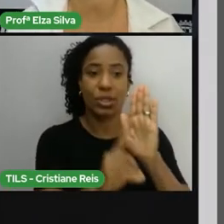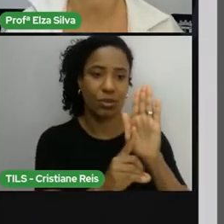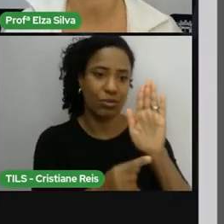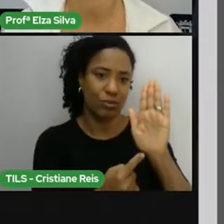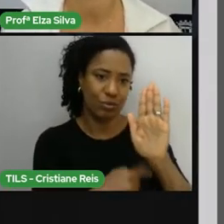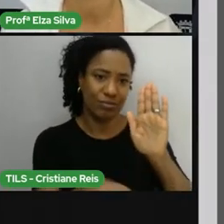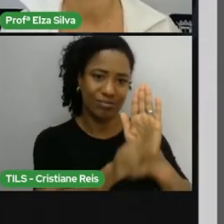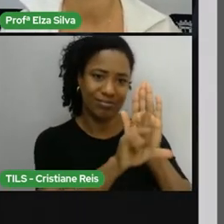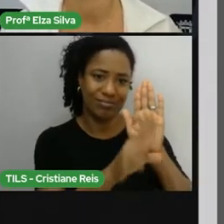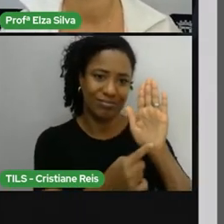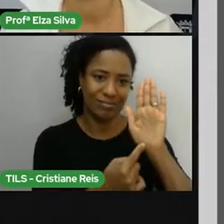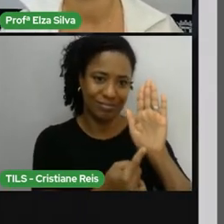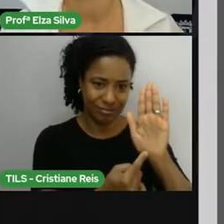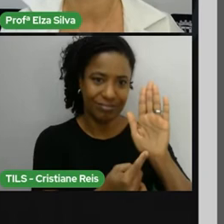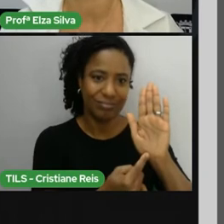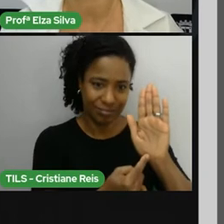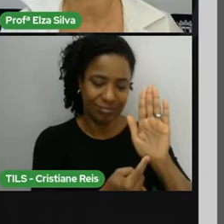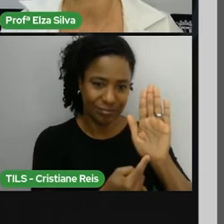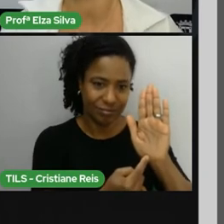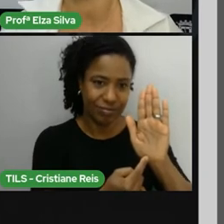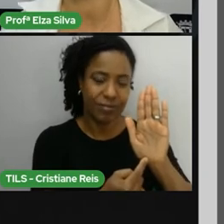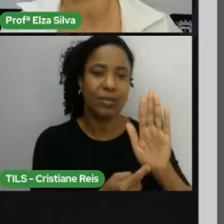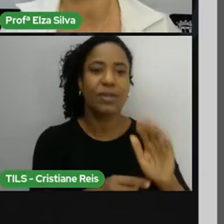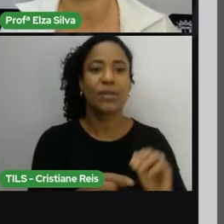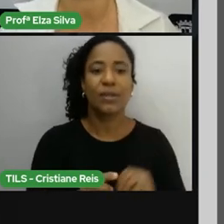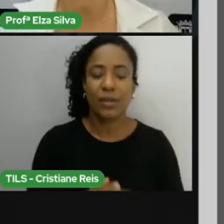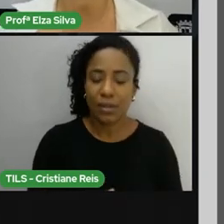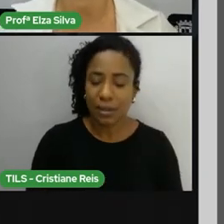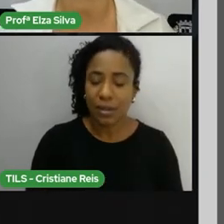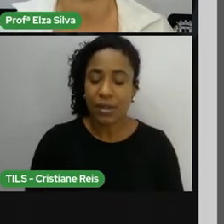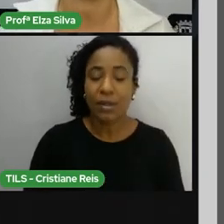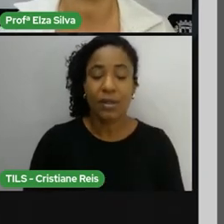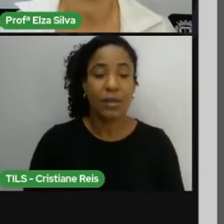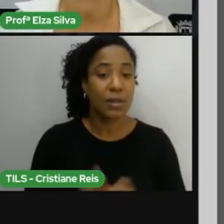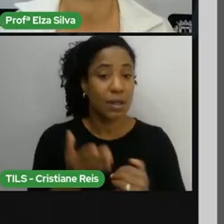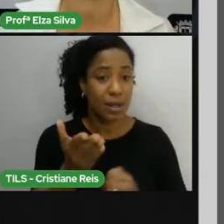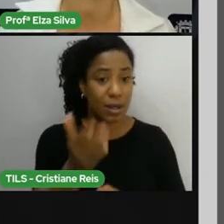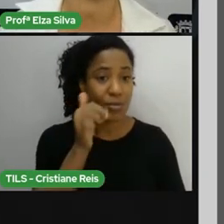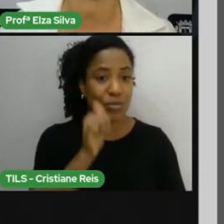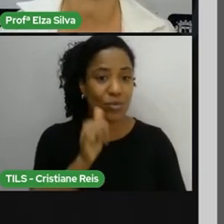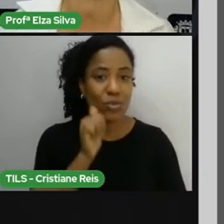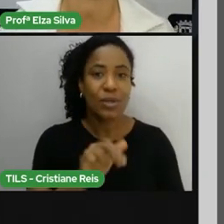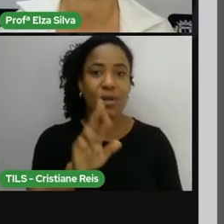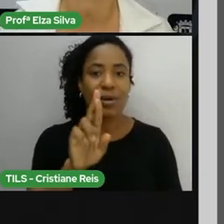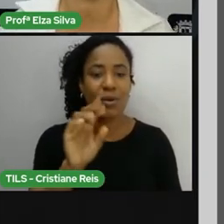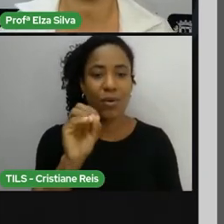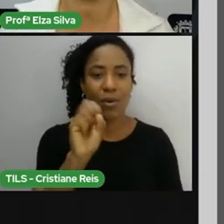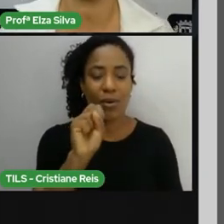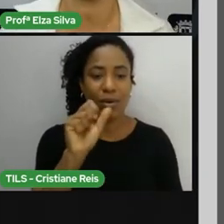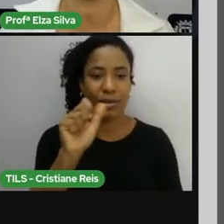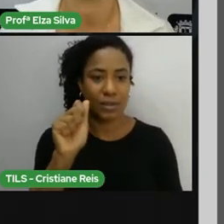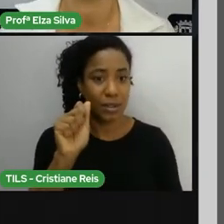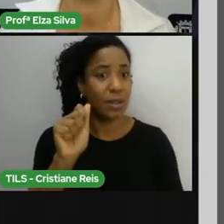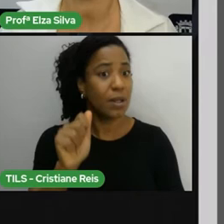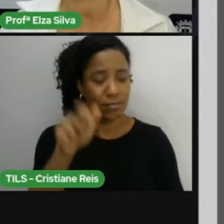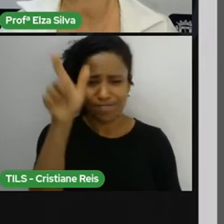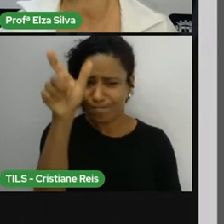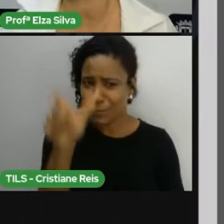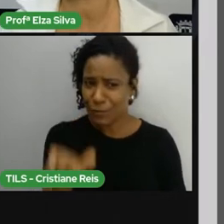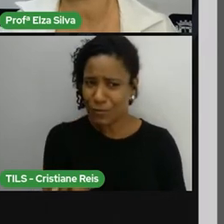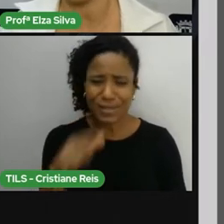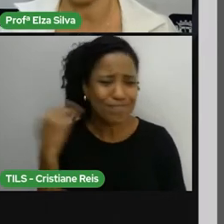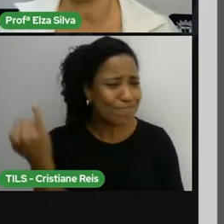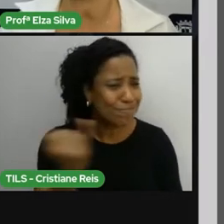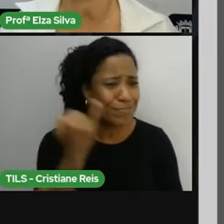-americanos. antirracistas. Então, ela foi um dos grandes ícones desse ativismo antirracista e